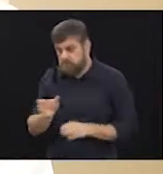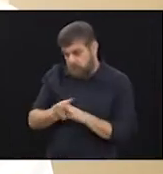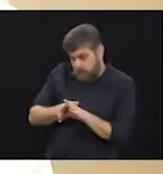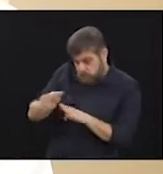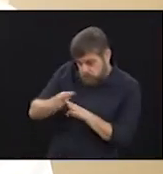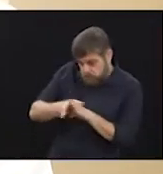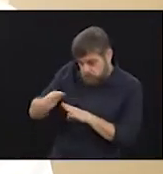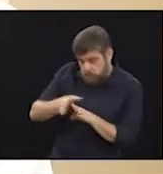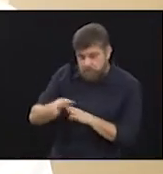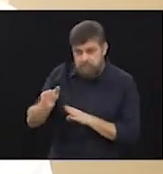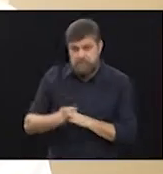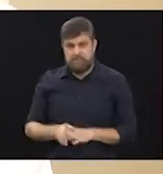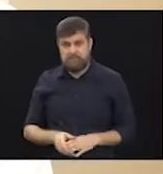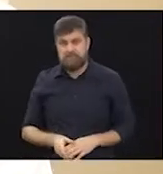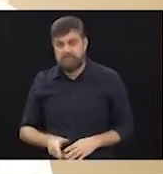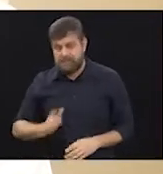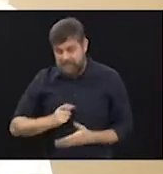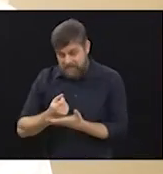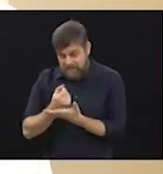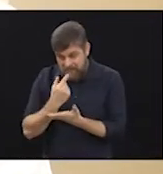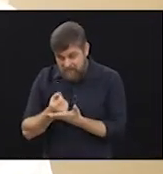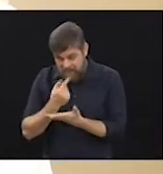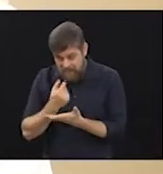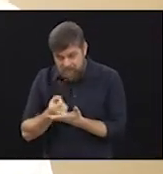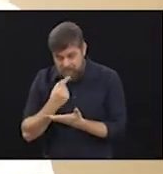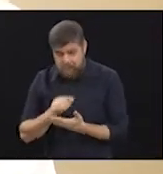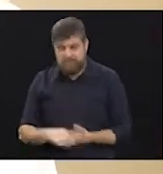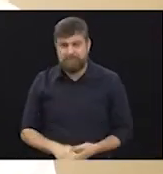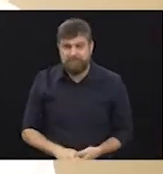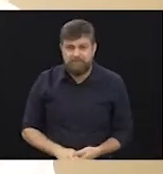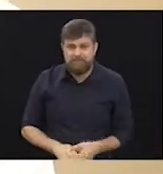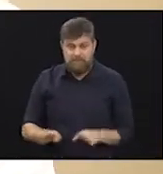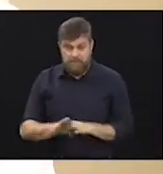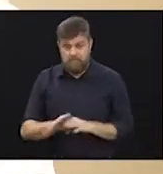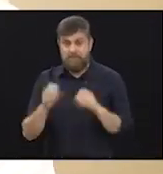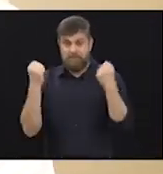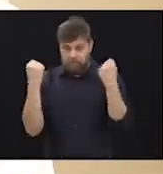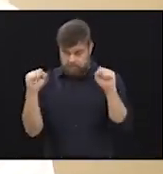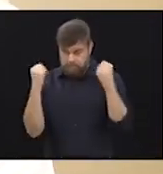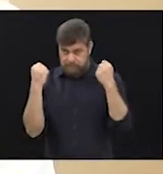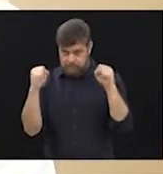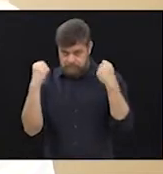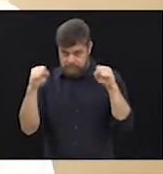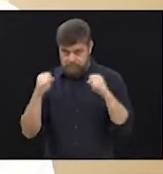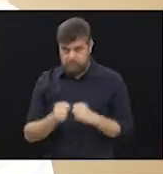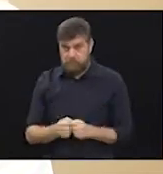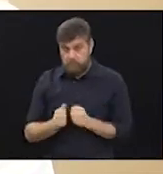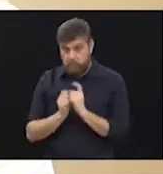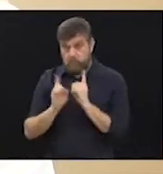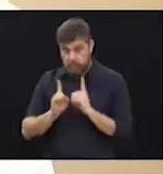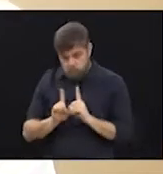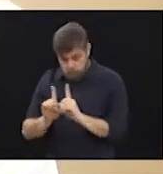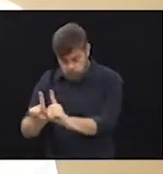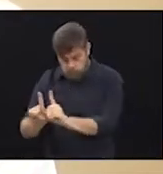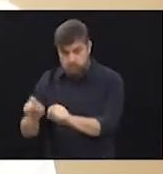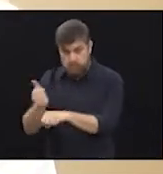em geral é algumas medicações via oral, o exercício físico acompanhado,